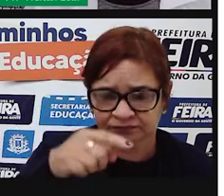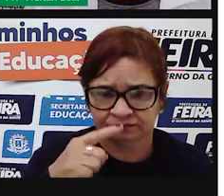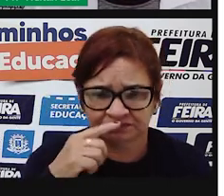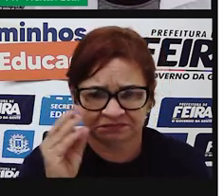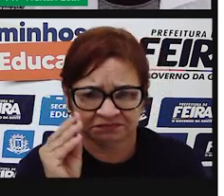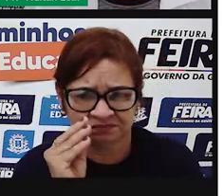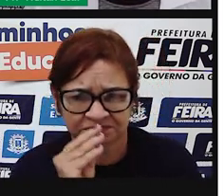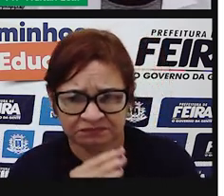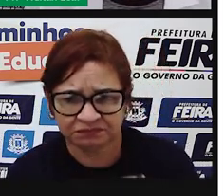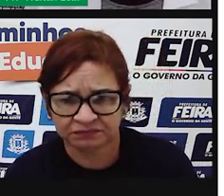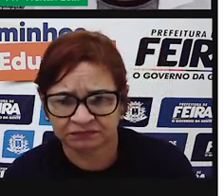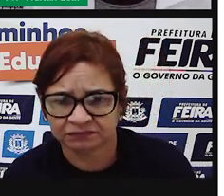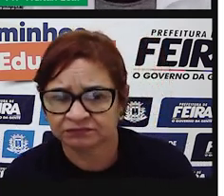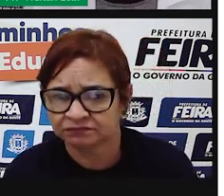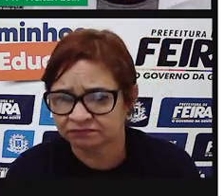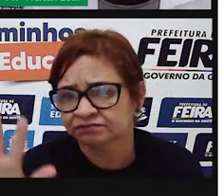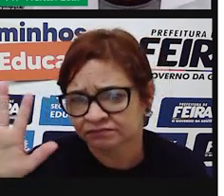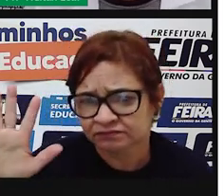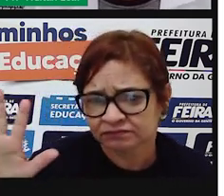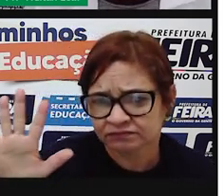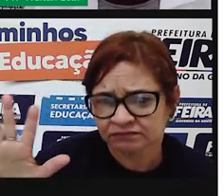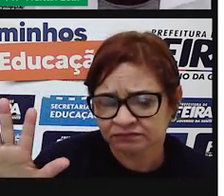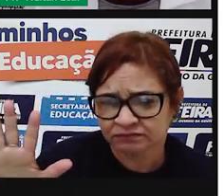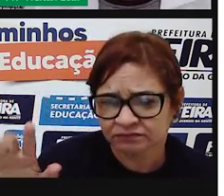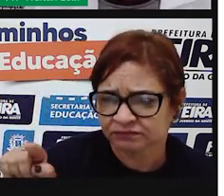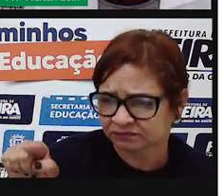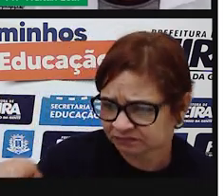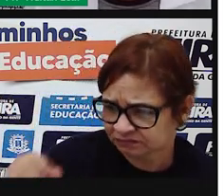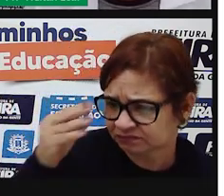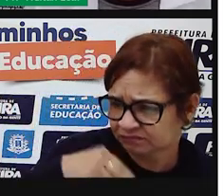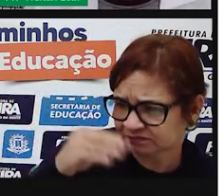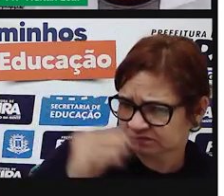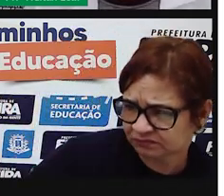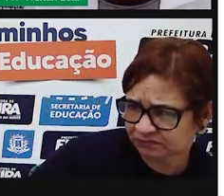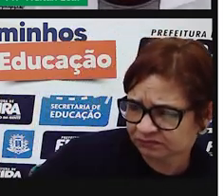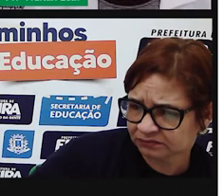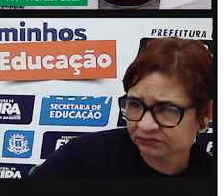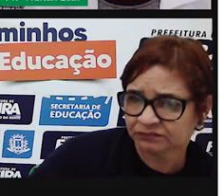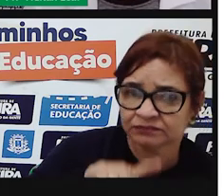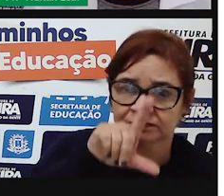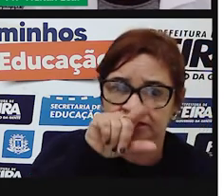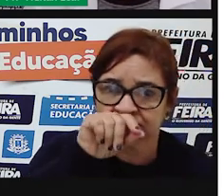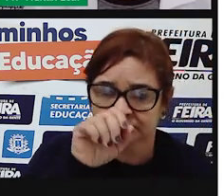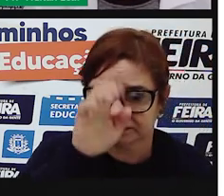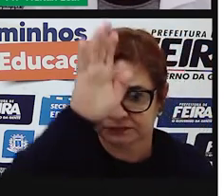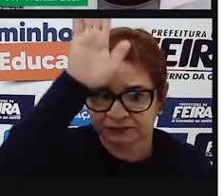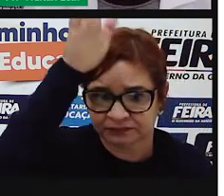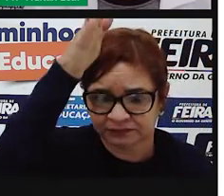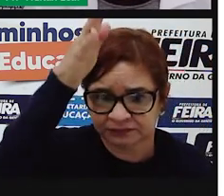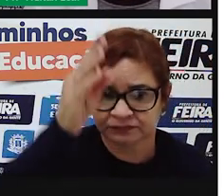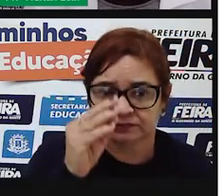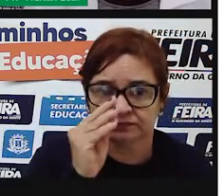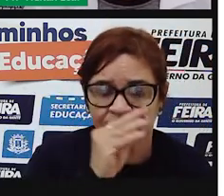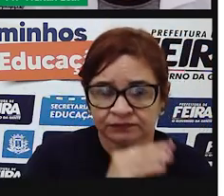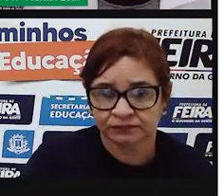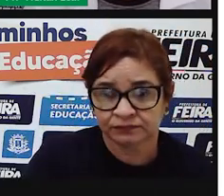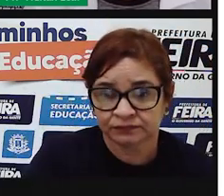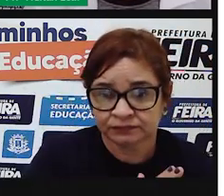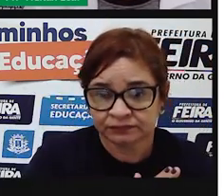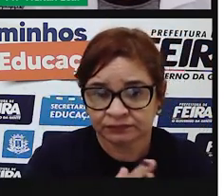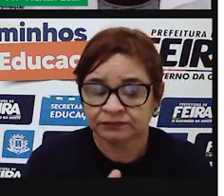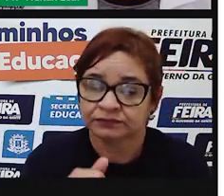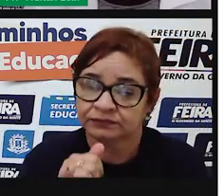Quem concorda comigo, levanta a mão. Pica-pau é duro na queda. Então, perceba que eu estou adicionando uma frase